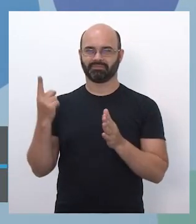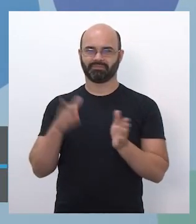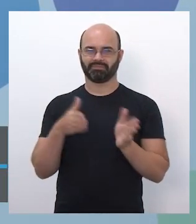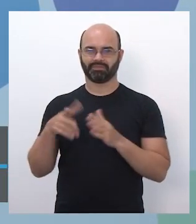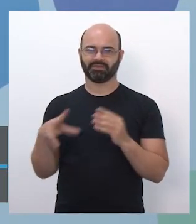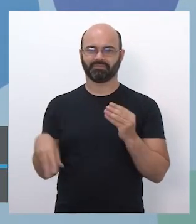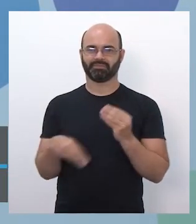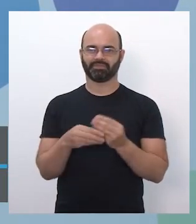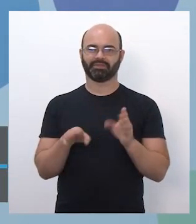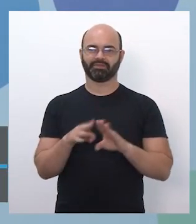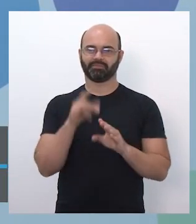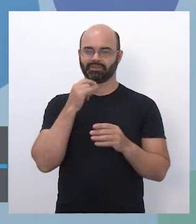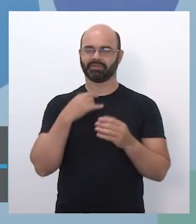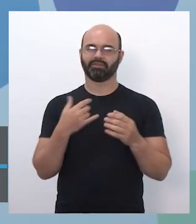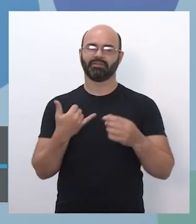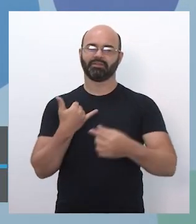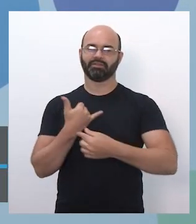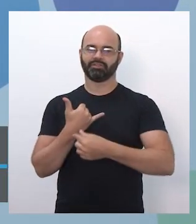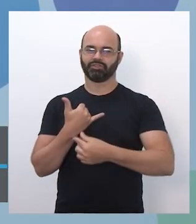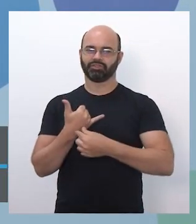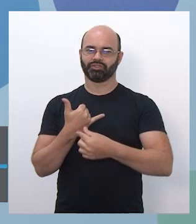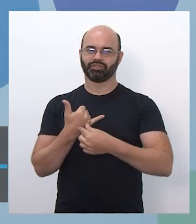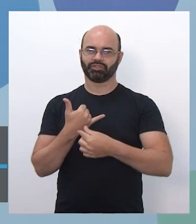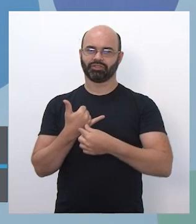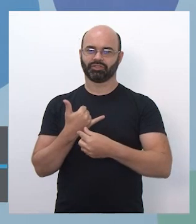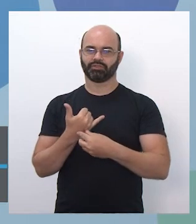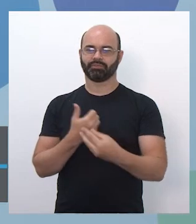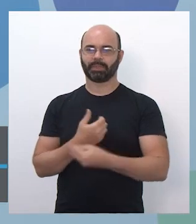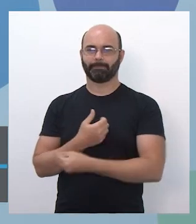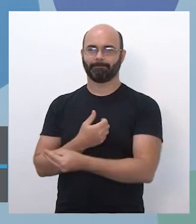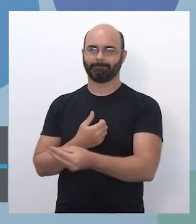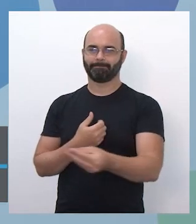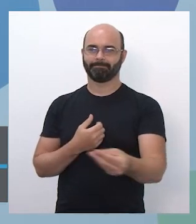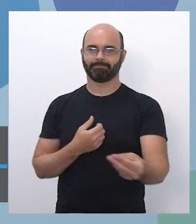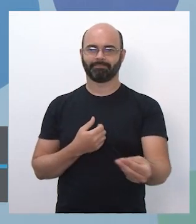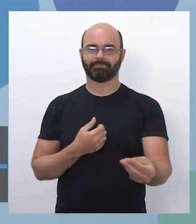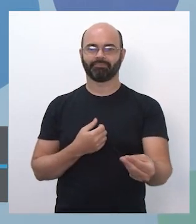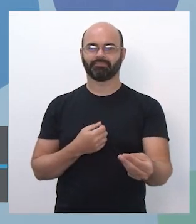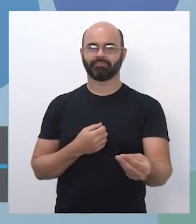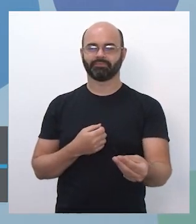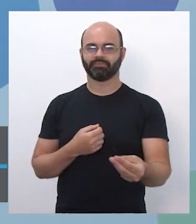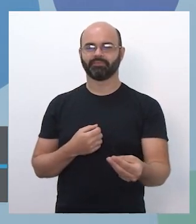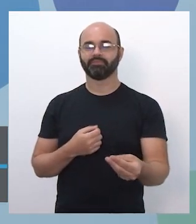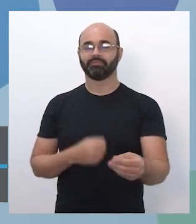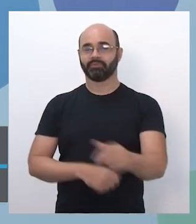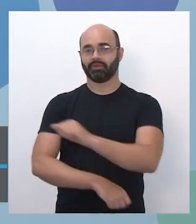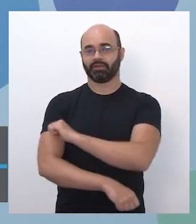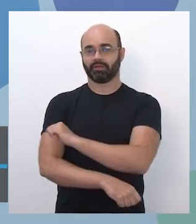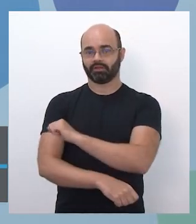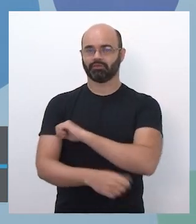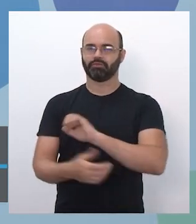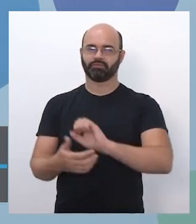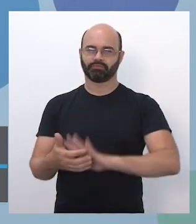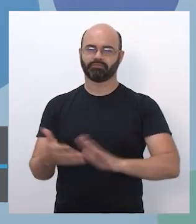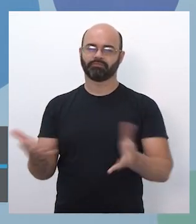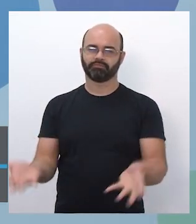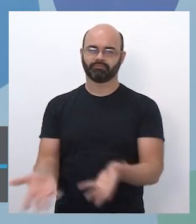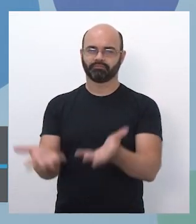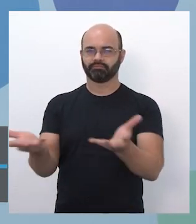A entrega dos chips, né? Ela serve tanto como um incentivo para o estudante fazer essa adesão.